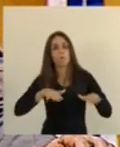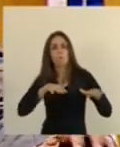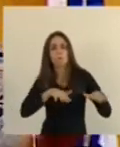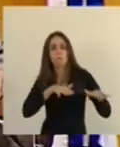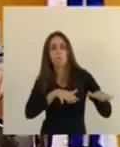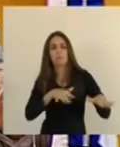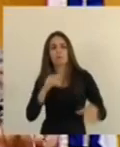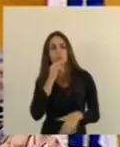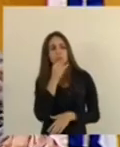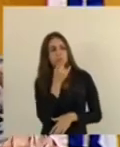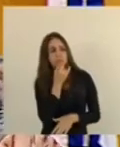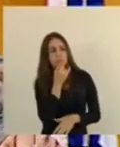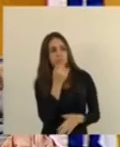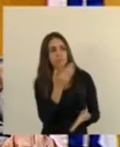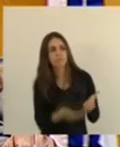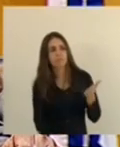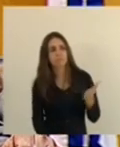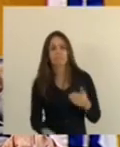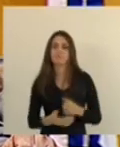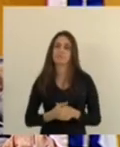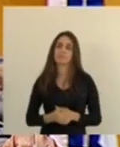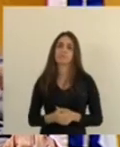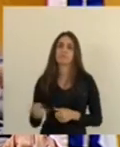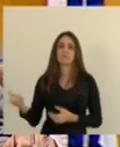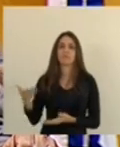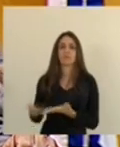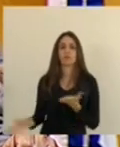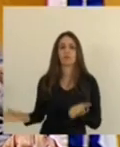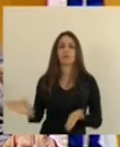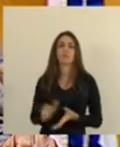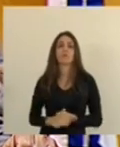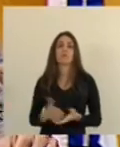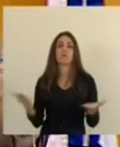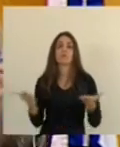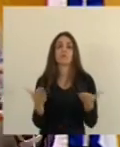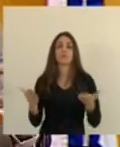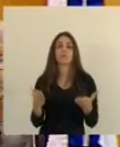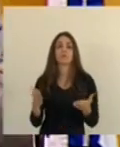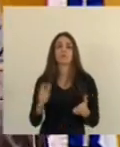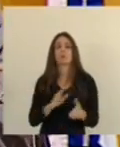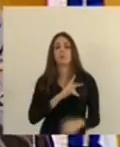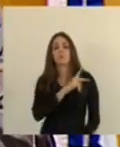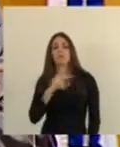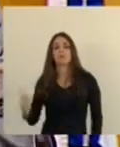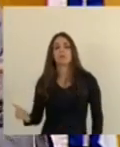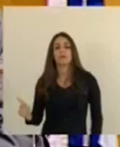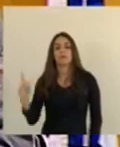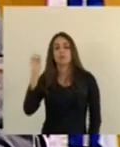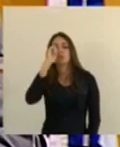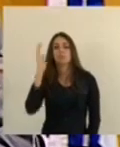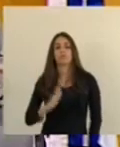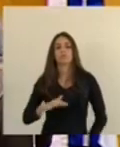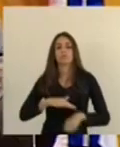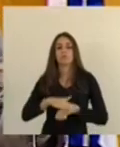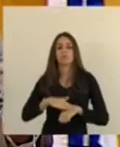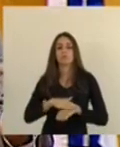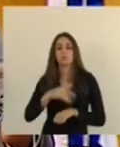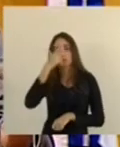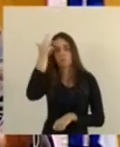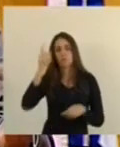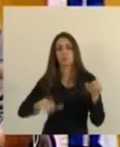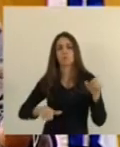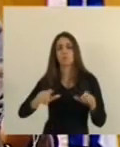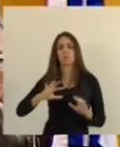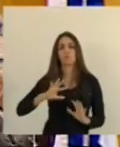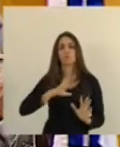uma vez hoje o presidente da república do Brasil conversou com autoridades mundiais e vai continuar